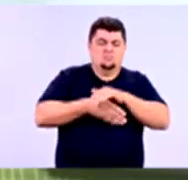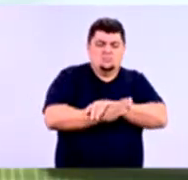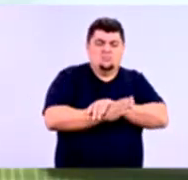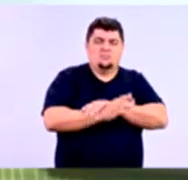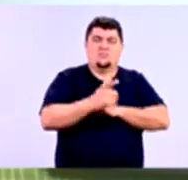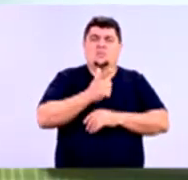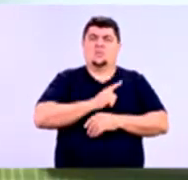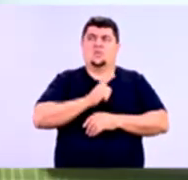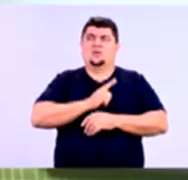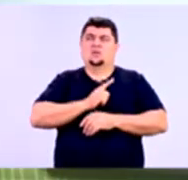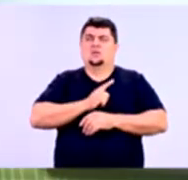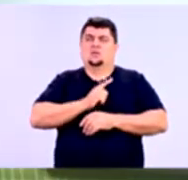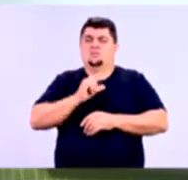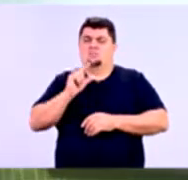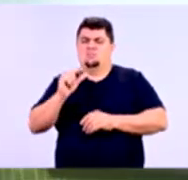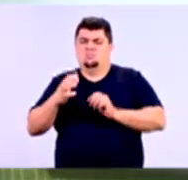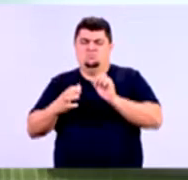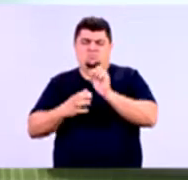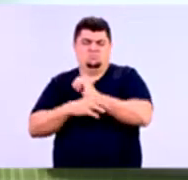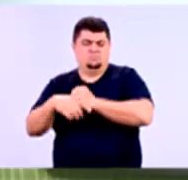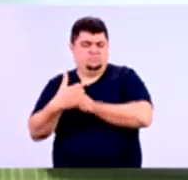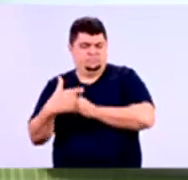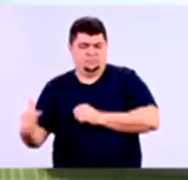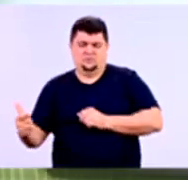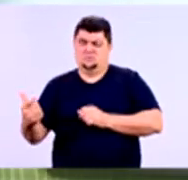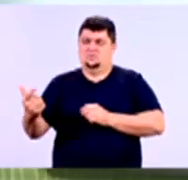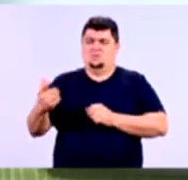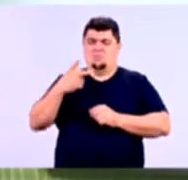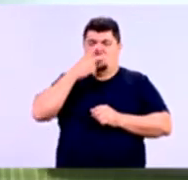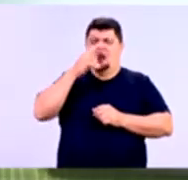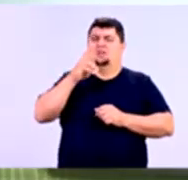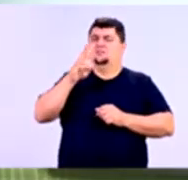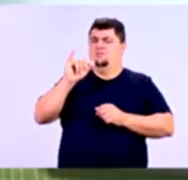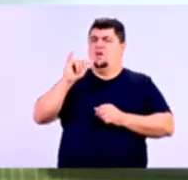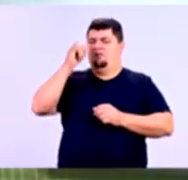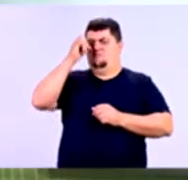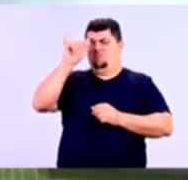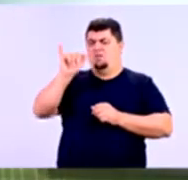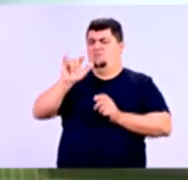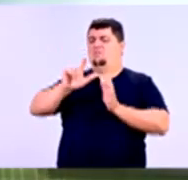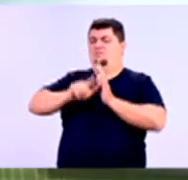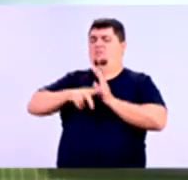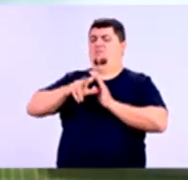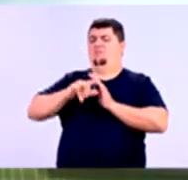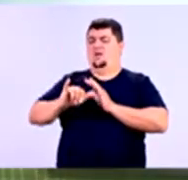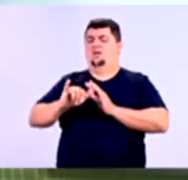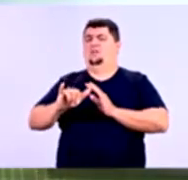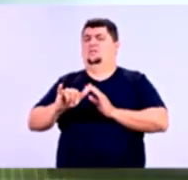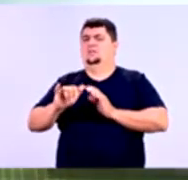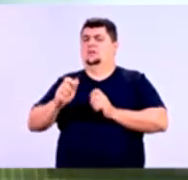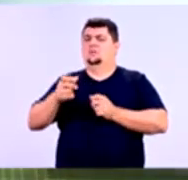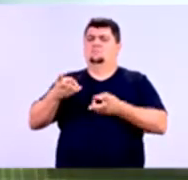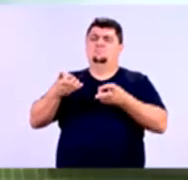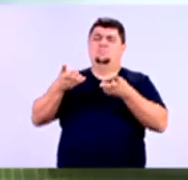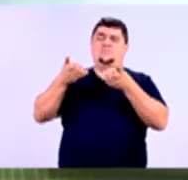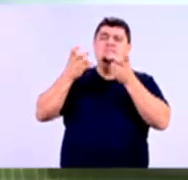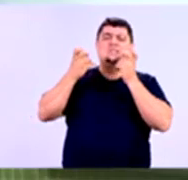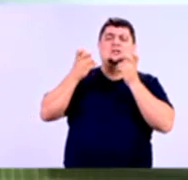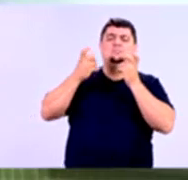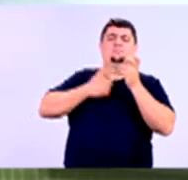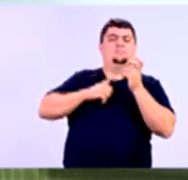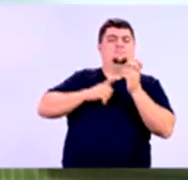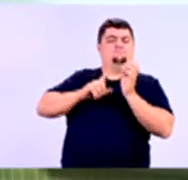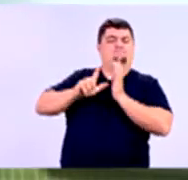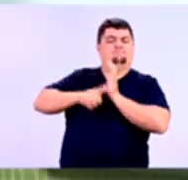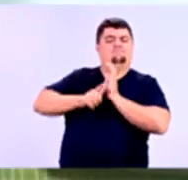está com pouca segurança de retorno, pouca segurança de... Se você realmente conseguir prever o que vai acontecer com aquele